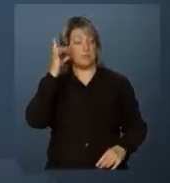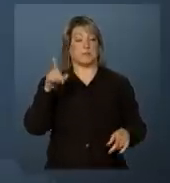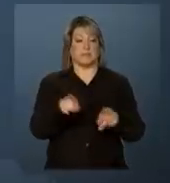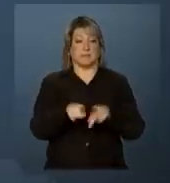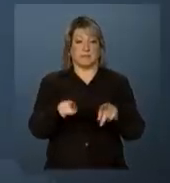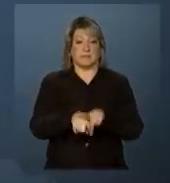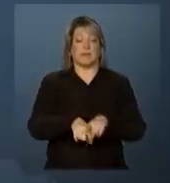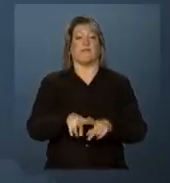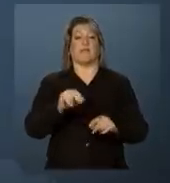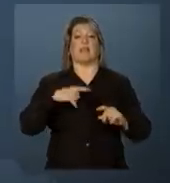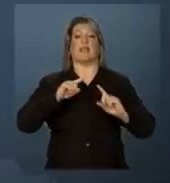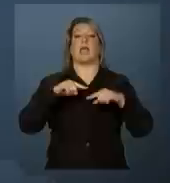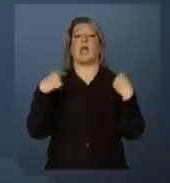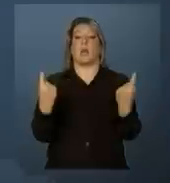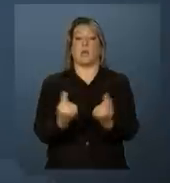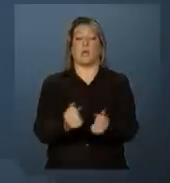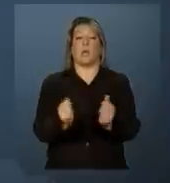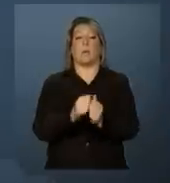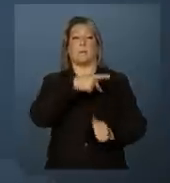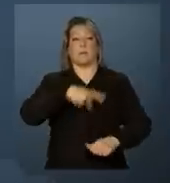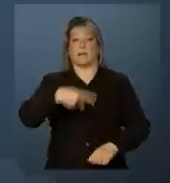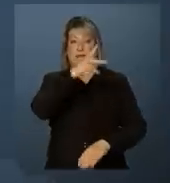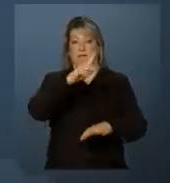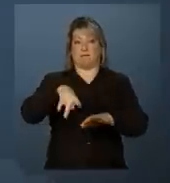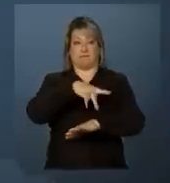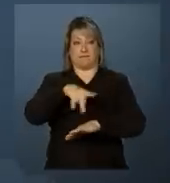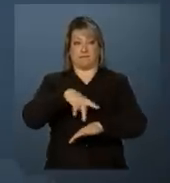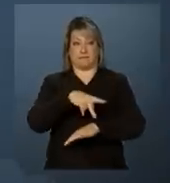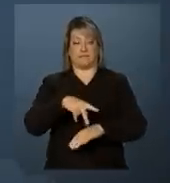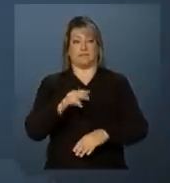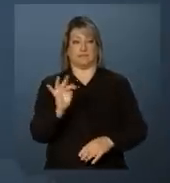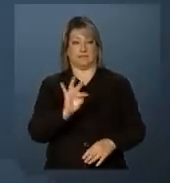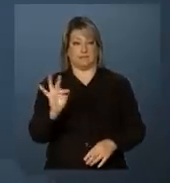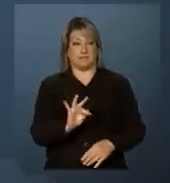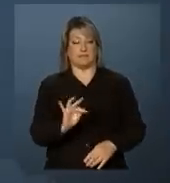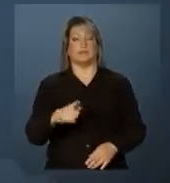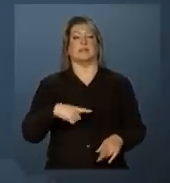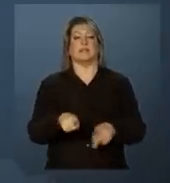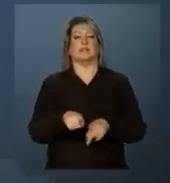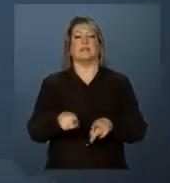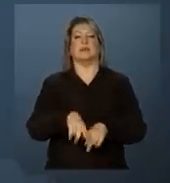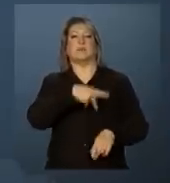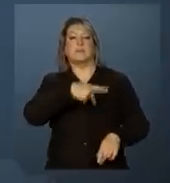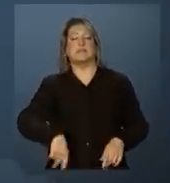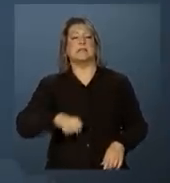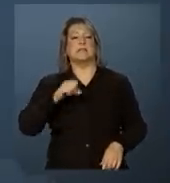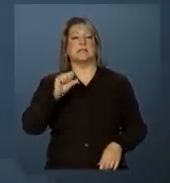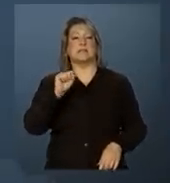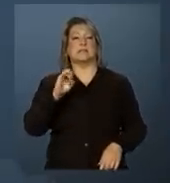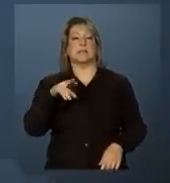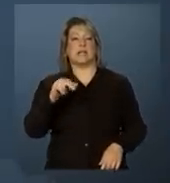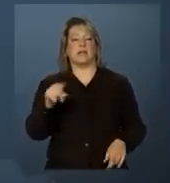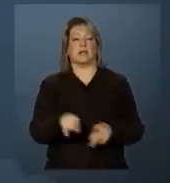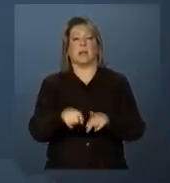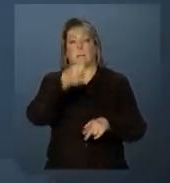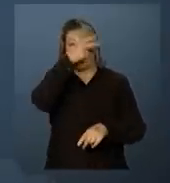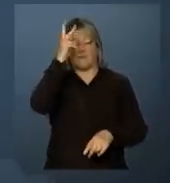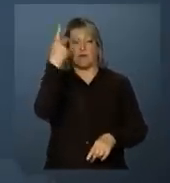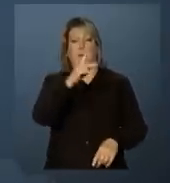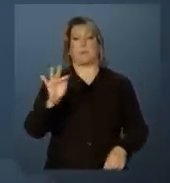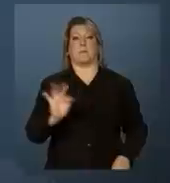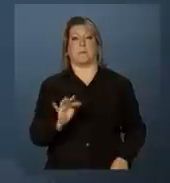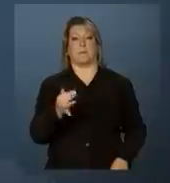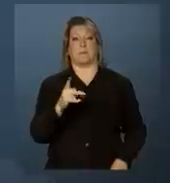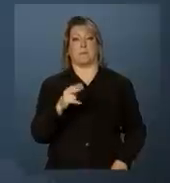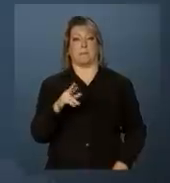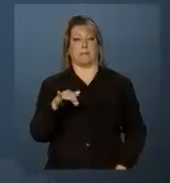também terá reuniões com o presidente da França, François Hollande, com o presidente do Senado e também com o prefeito de Paris.